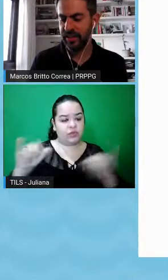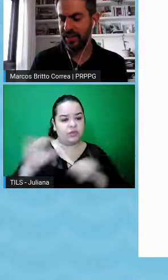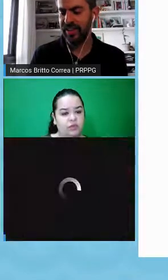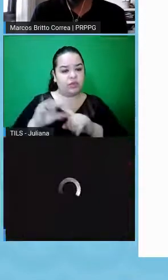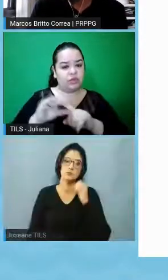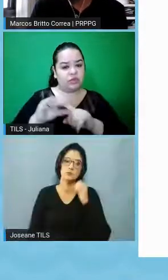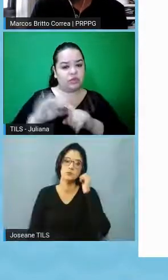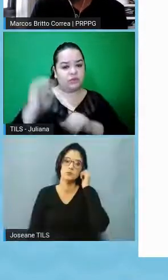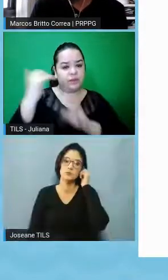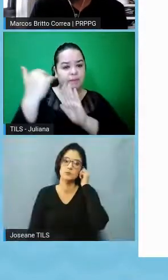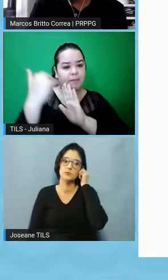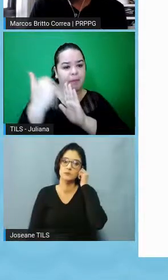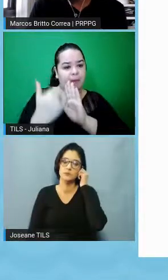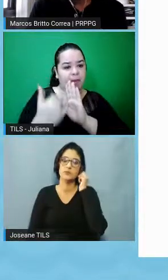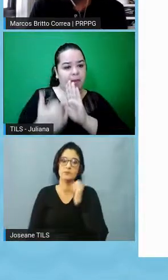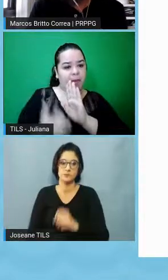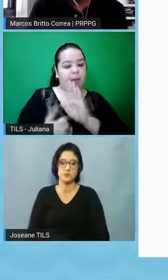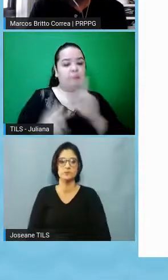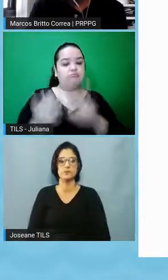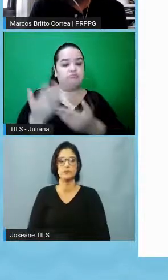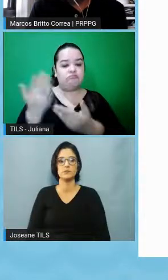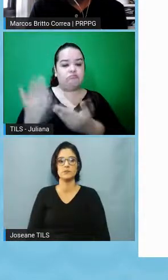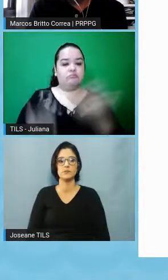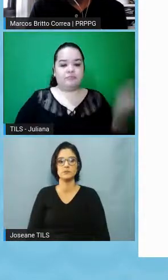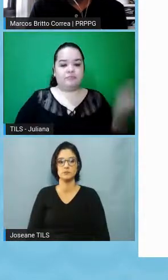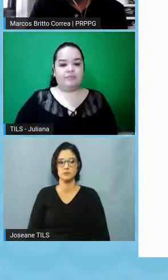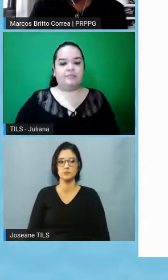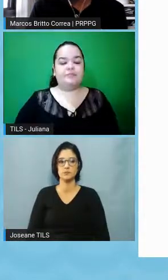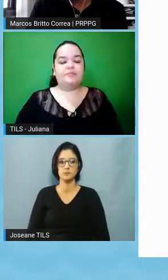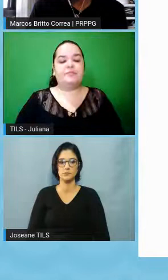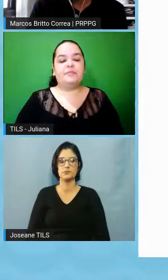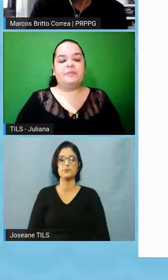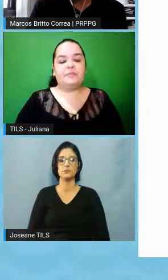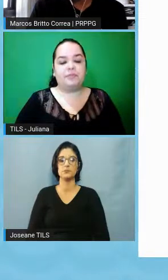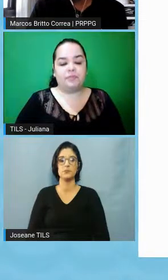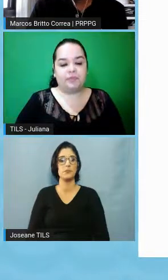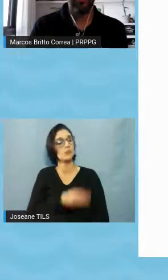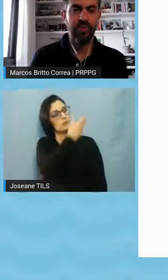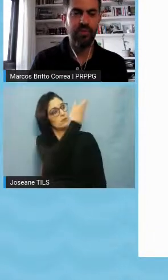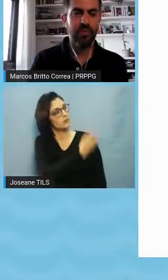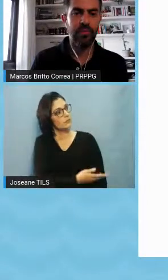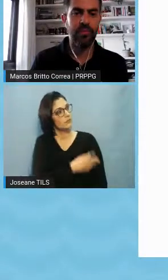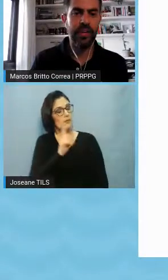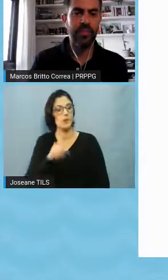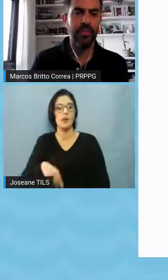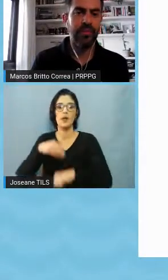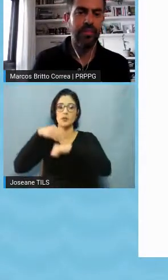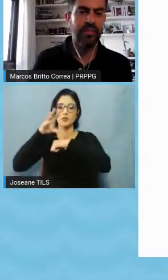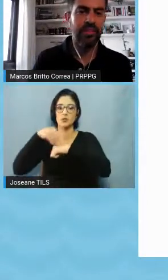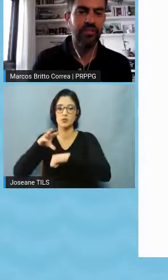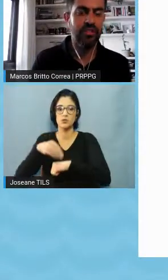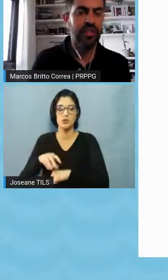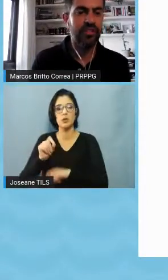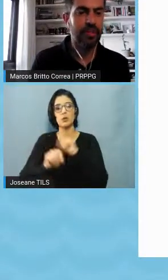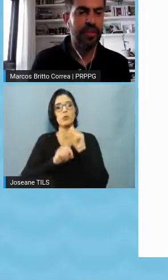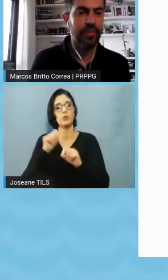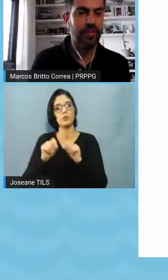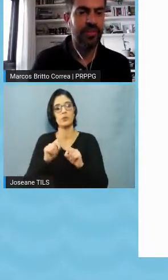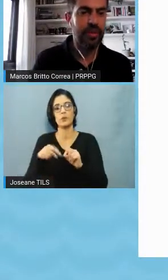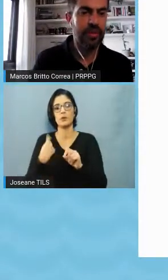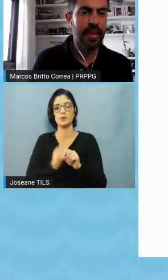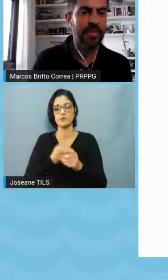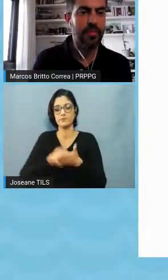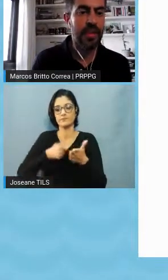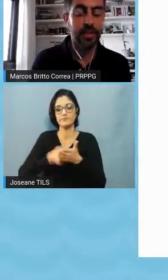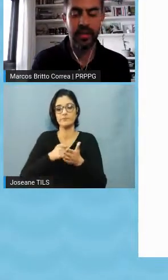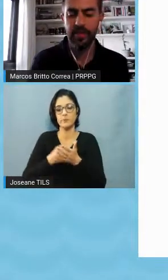aqui a dica, né, a gente tem feito, como eu falei, um esforço de promover boas práticas em pesquisa científica, de trabalhar